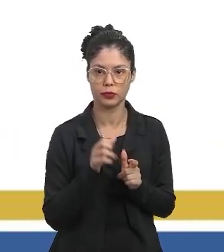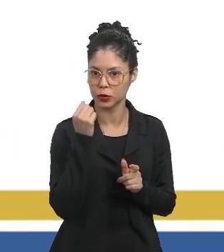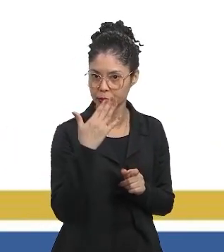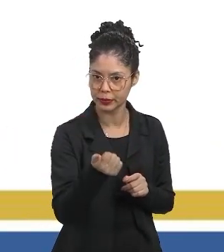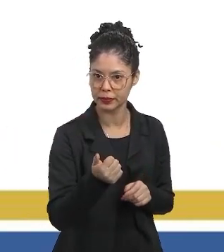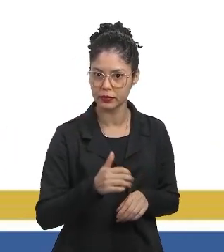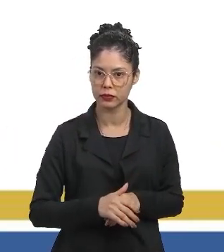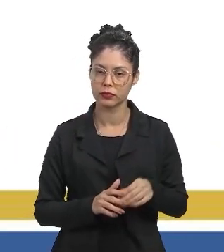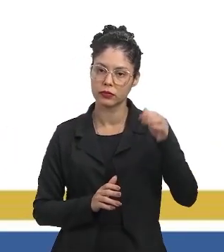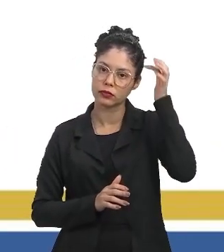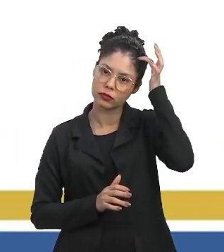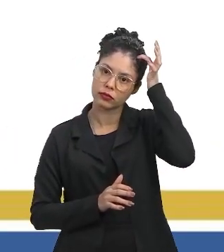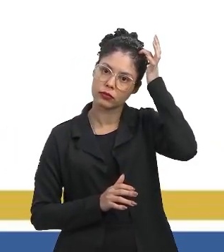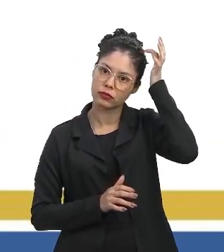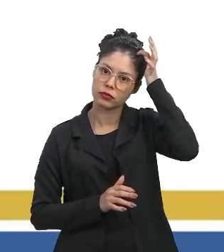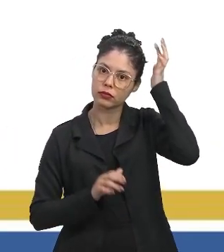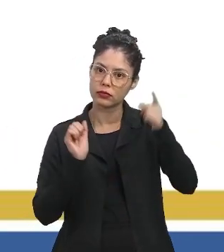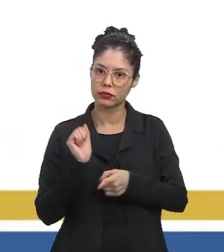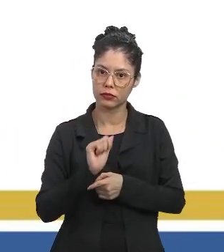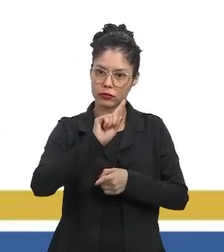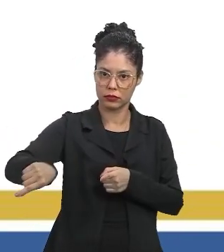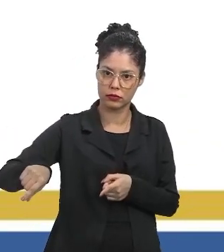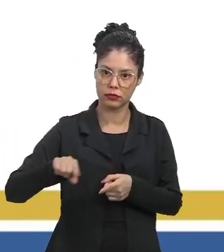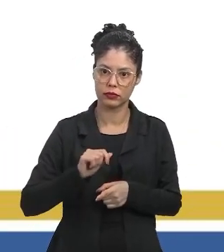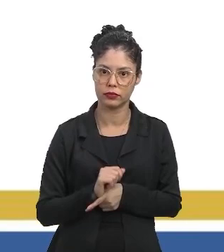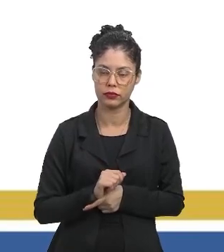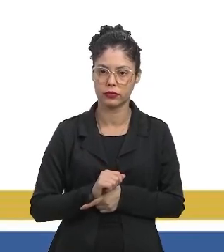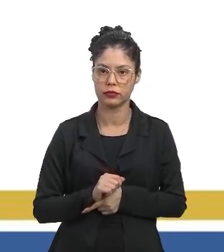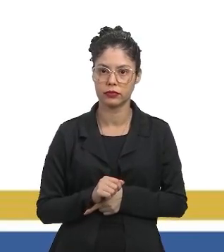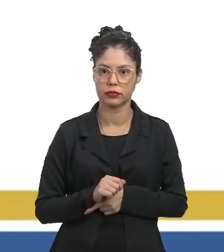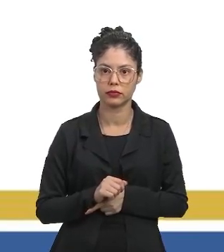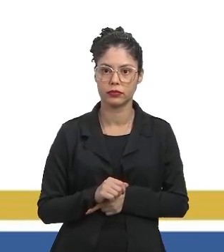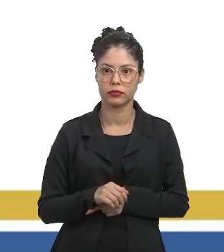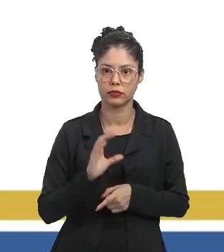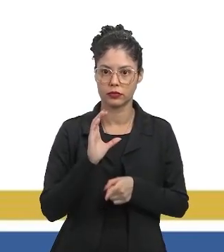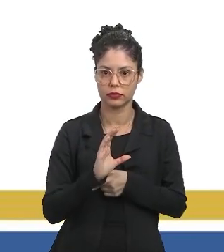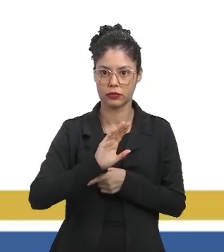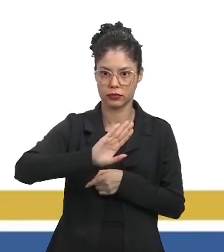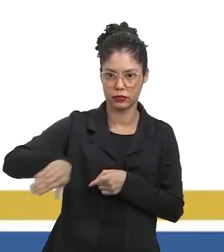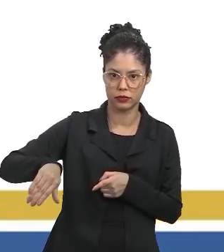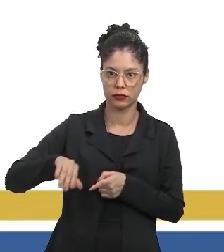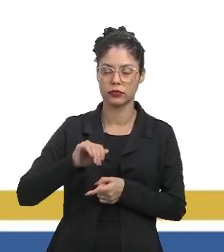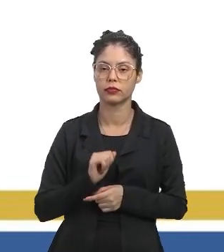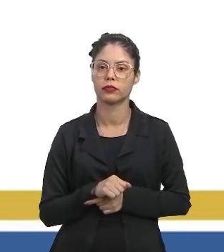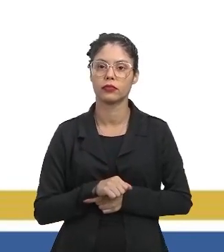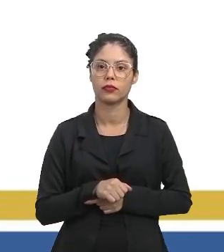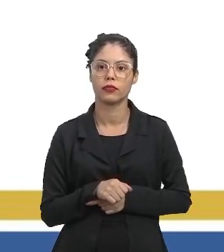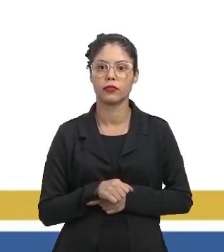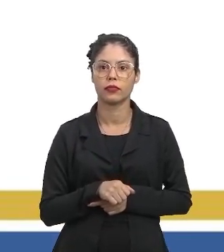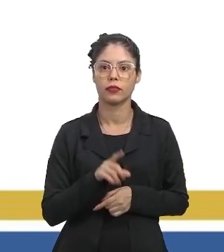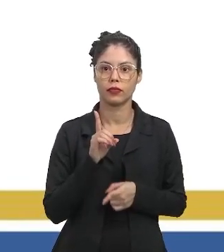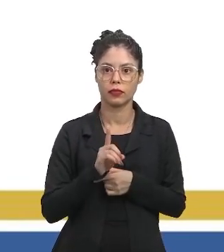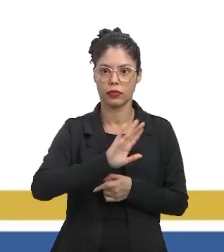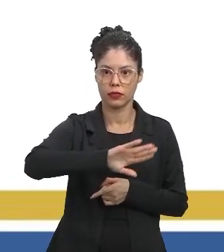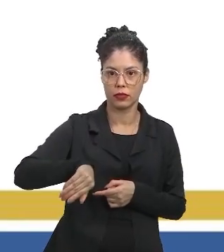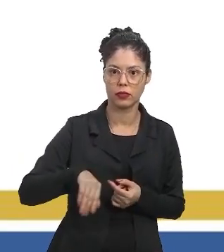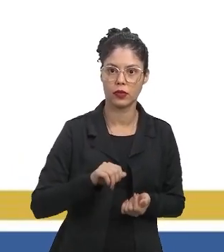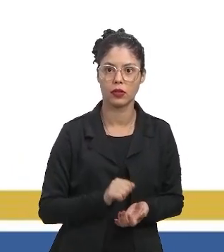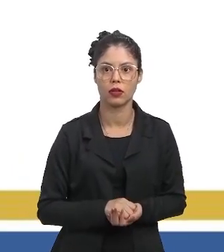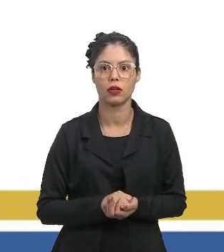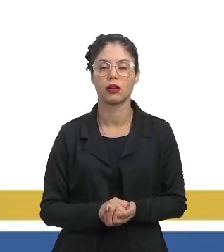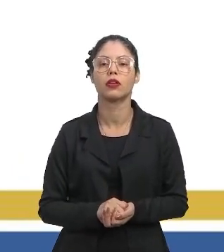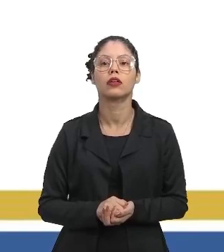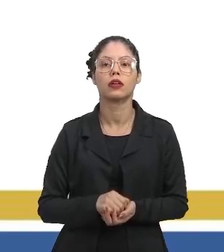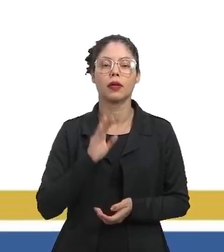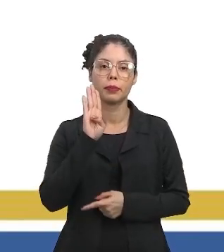bem? Então, eu já elimino a letra A, eu elimino a letra C também, eu elimino a letra D e eu